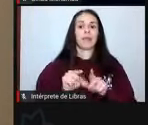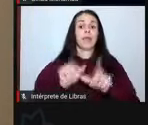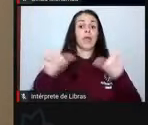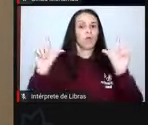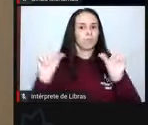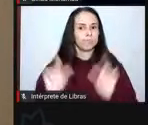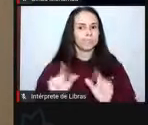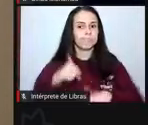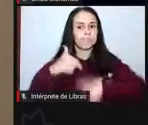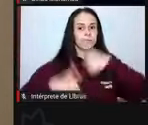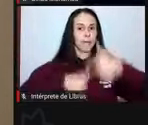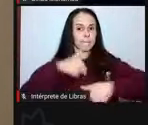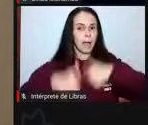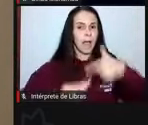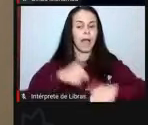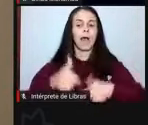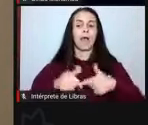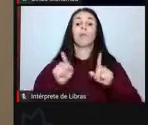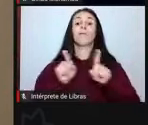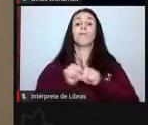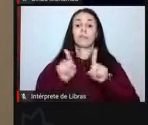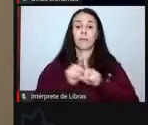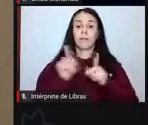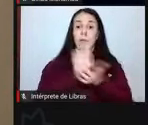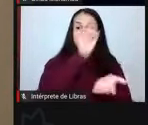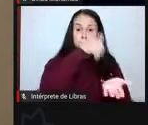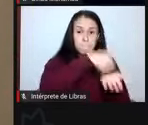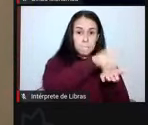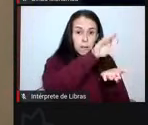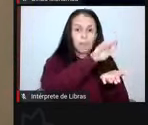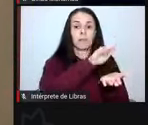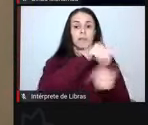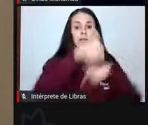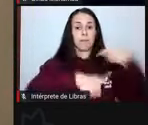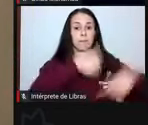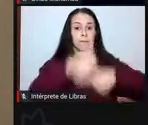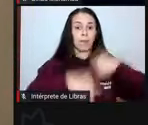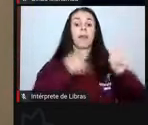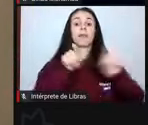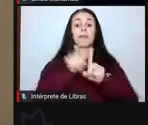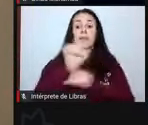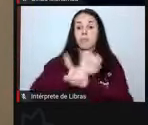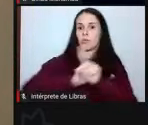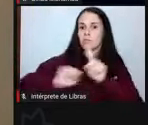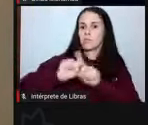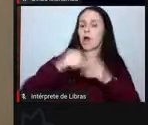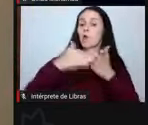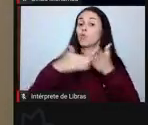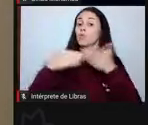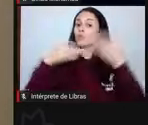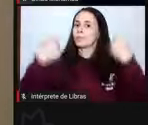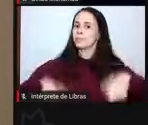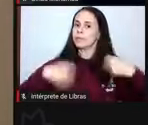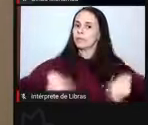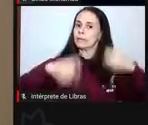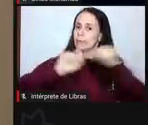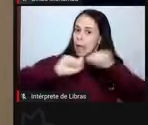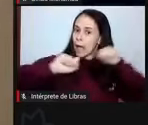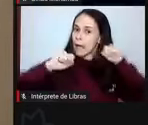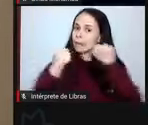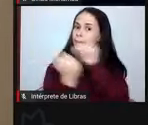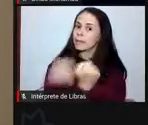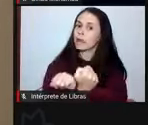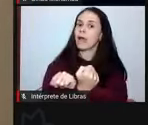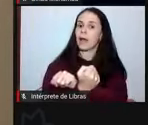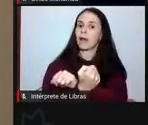os impactos na demissão, os impactos sociais, os ajustes que vão ser necessários nos contratos